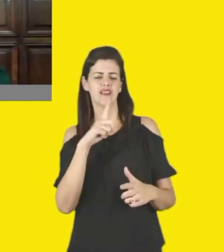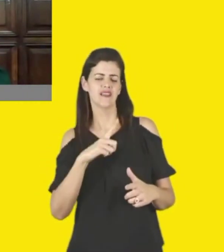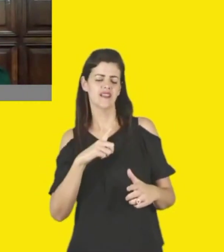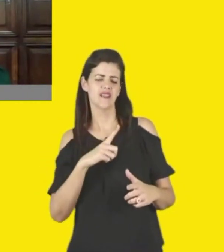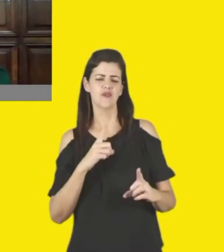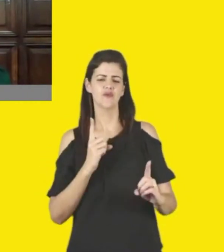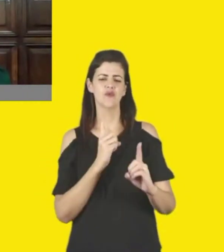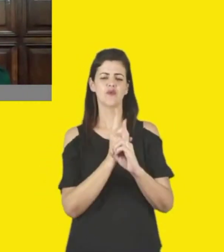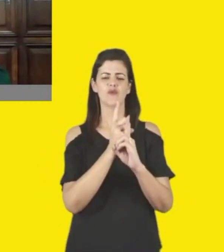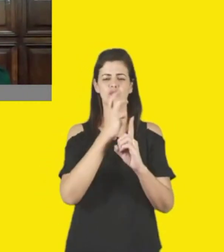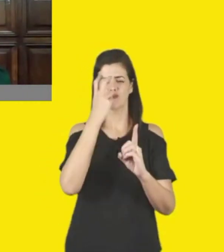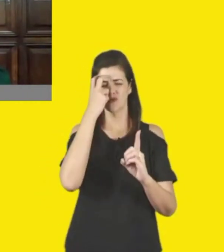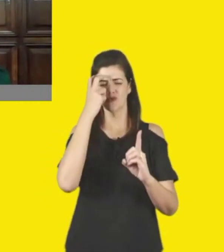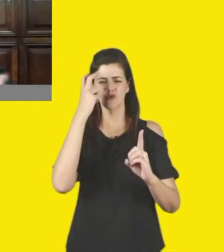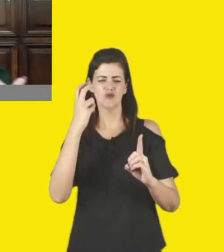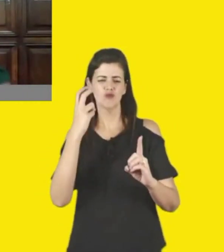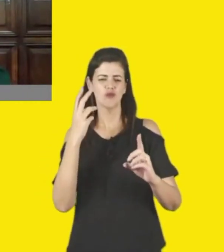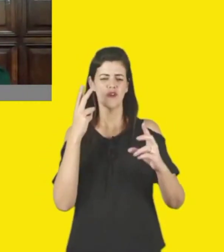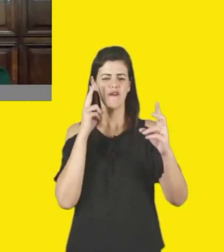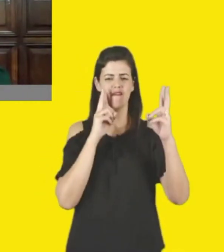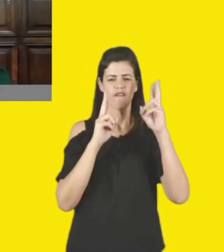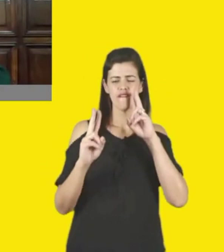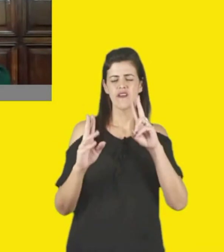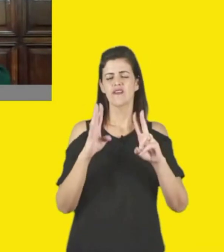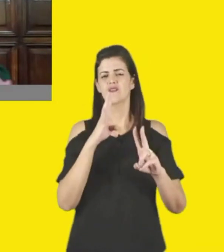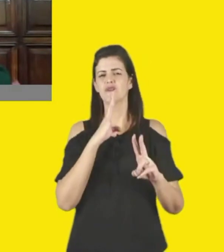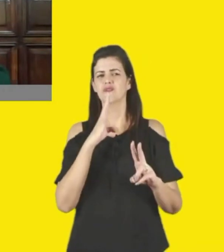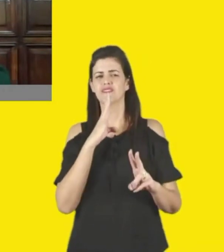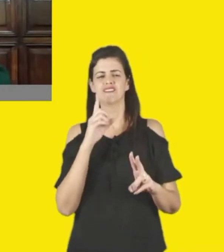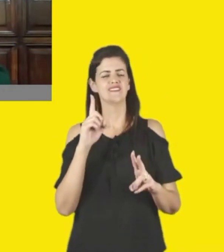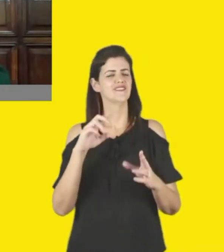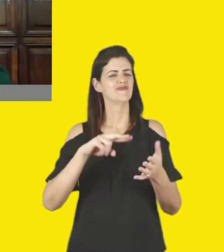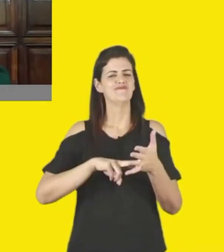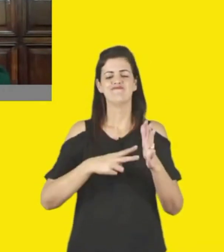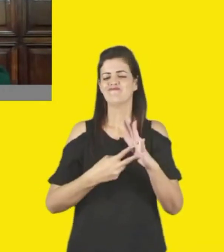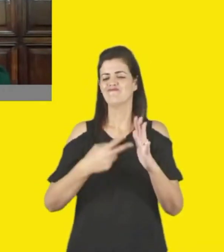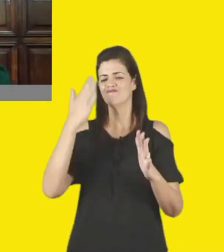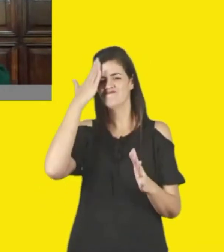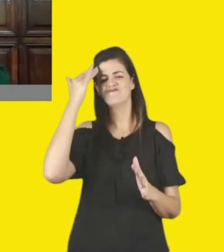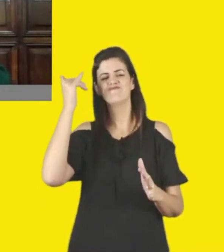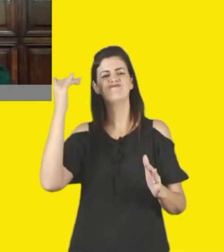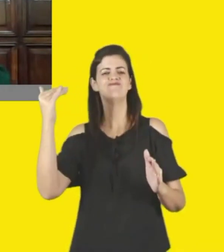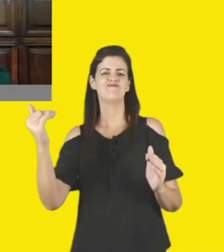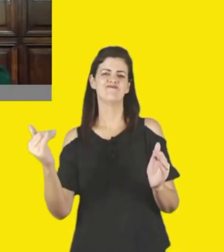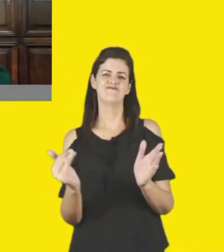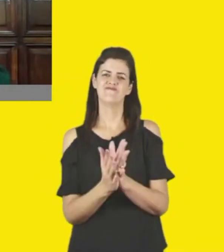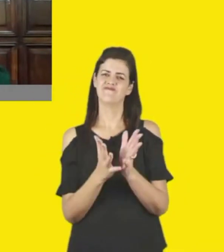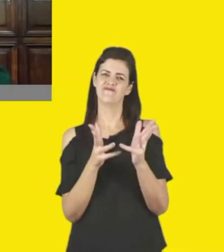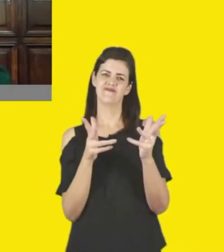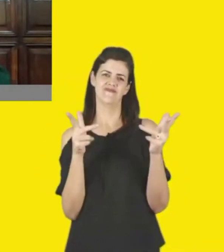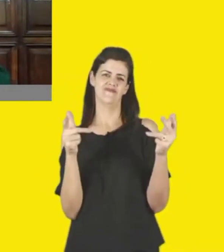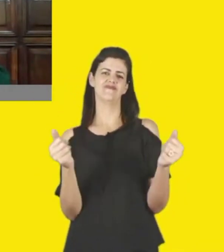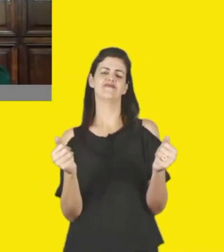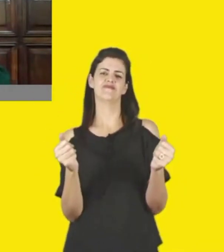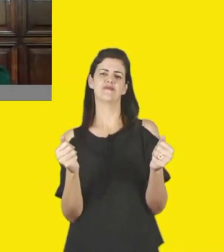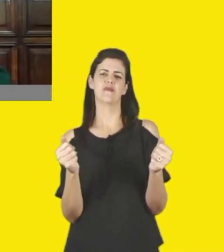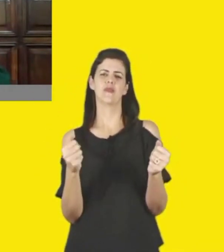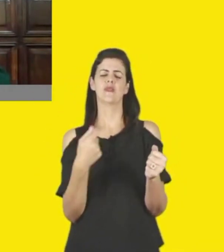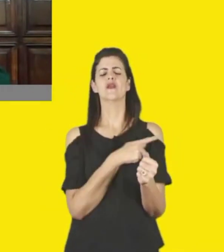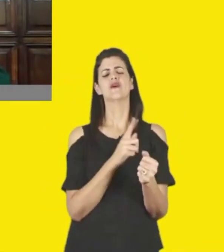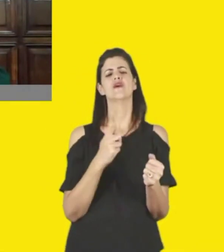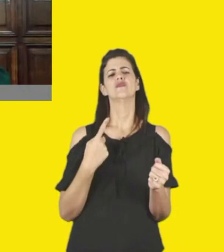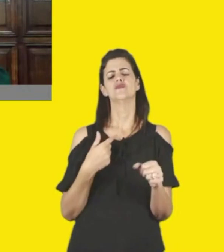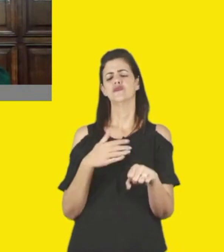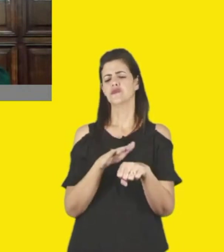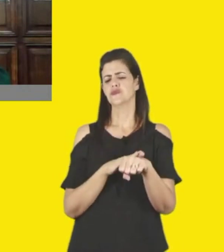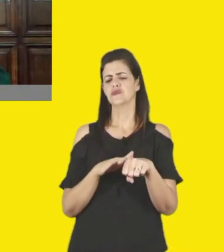a cultura, acho que para nós aqui já é um sucesso absoluto. Falar em circulação, em